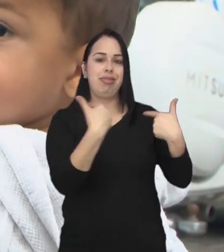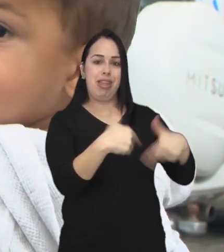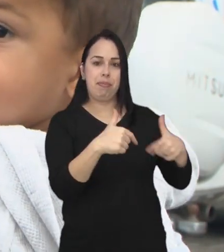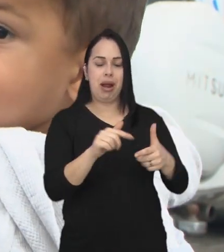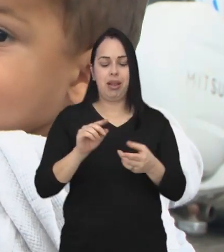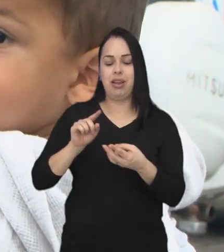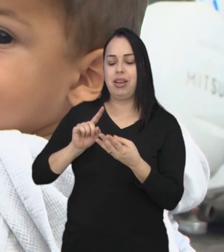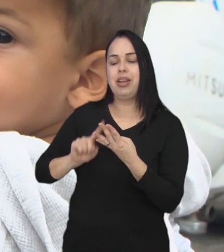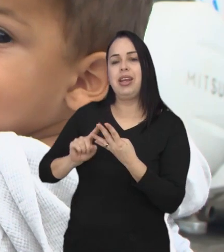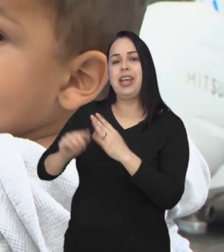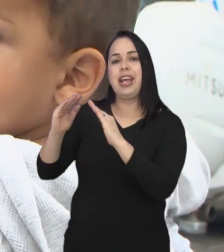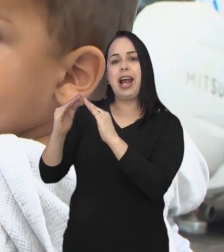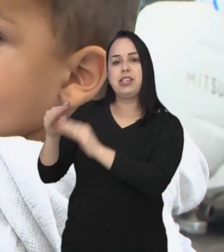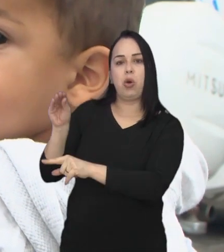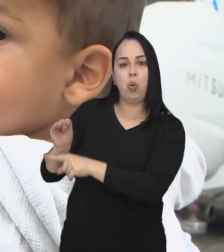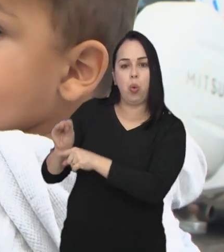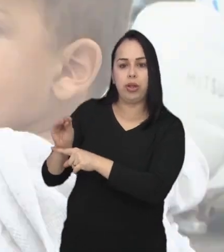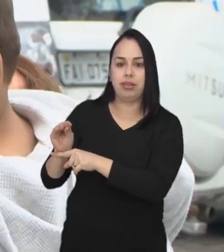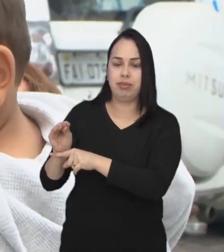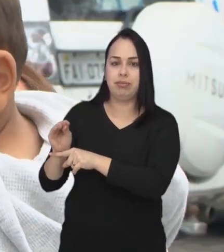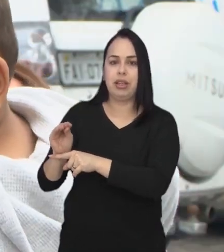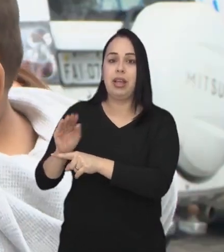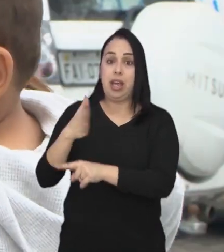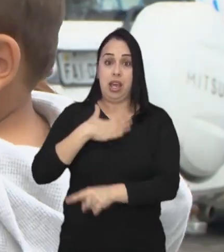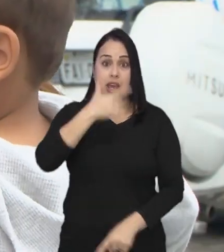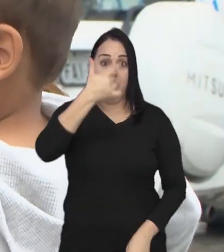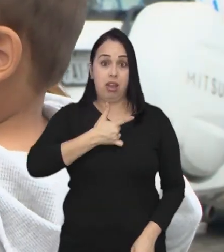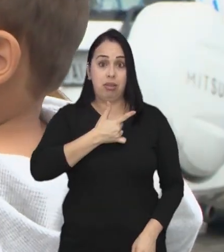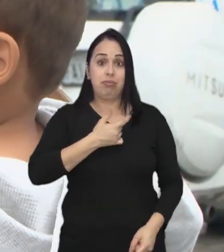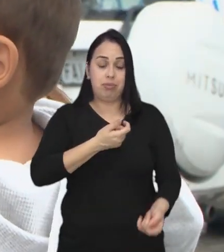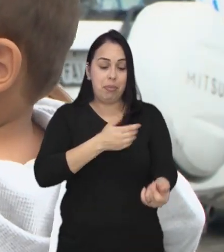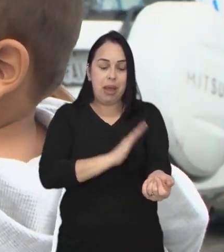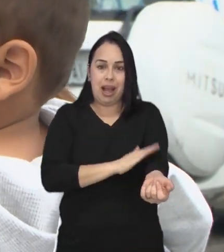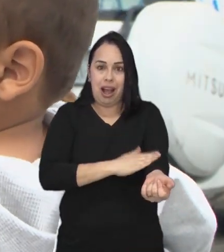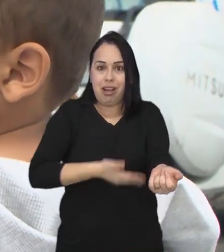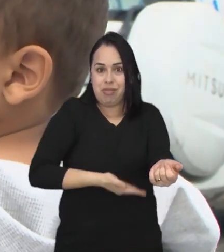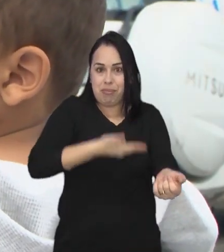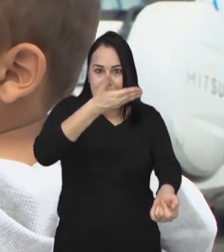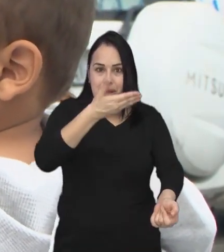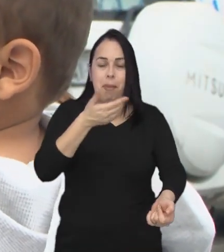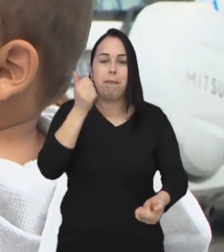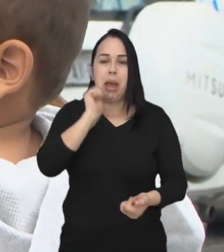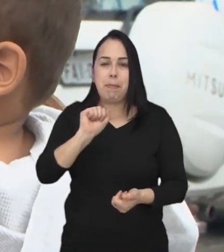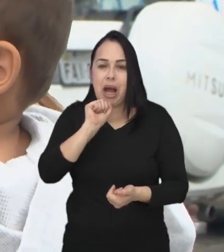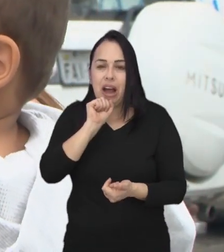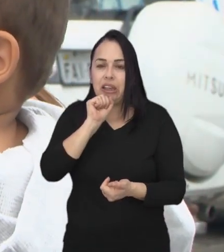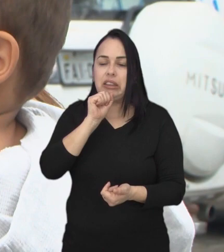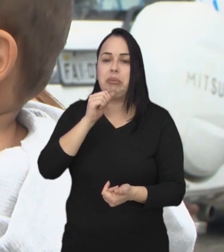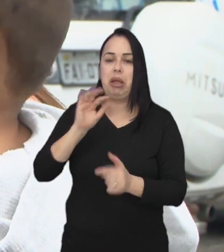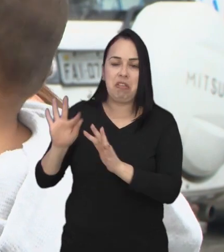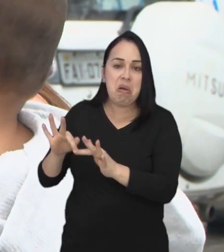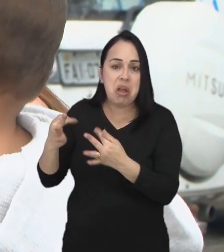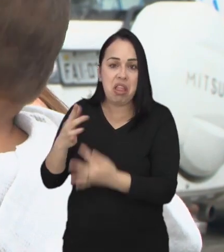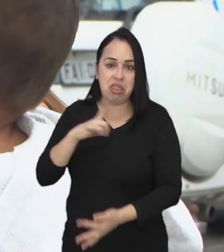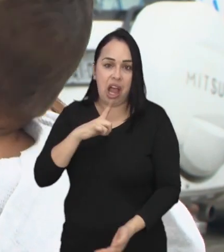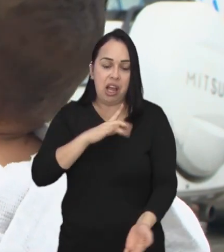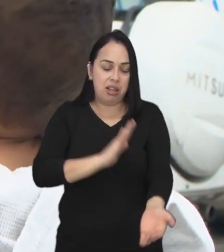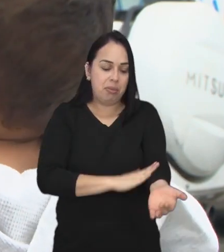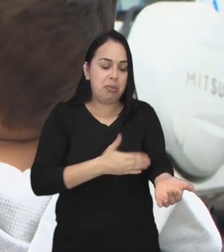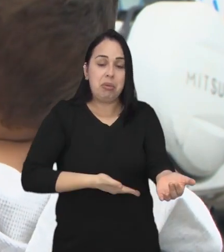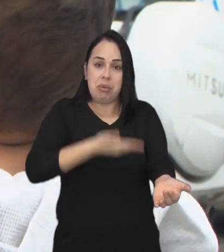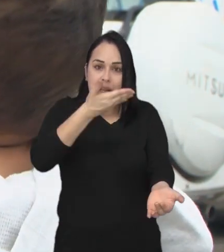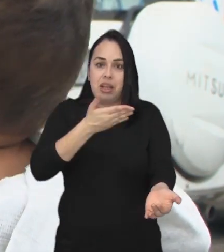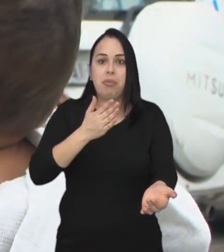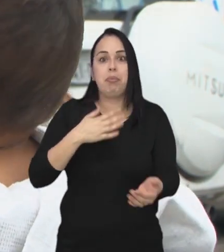trabalhar e cuidar de casa, acaba que eu não cuido de mim. Eu tenho casos de pressão alta, Minha mãe tem pressão alta, meus parentes têm pressão alta, então